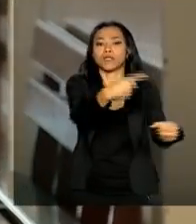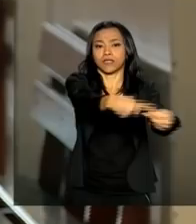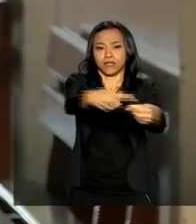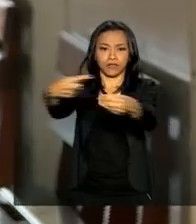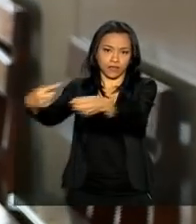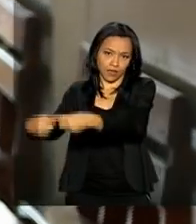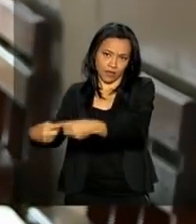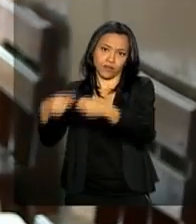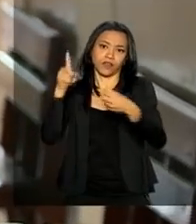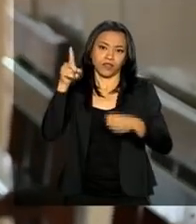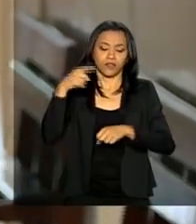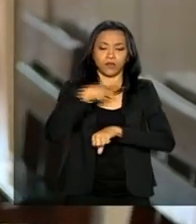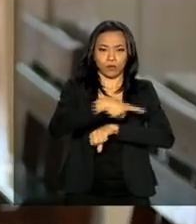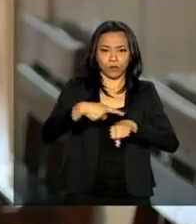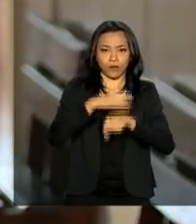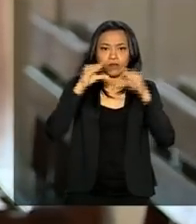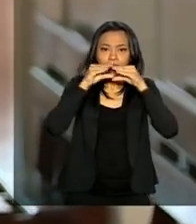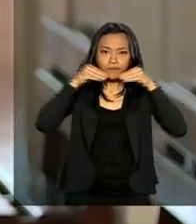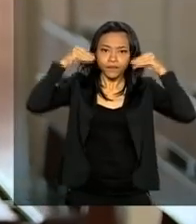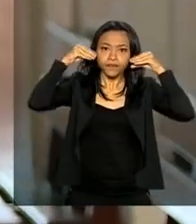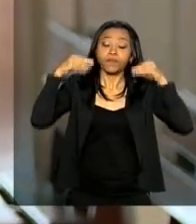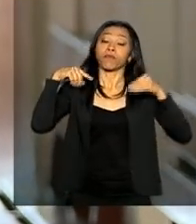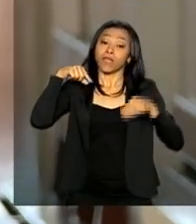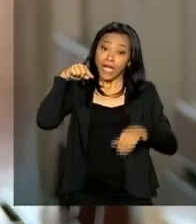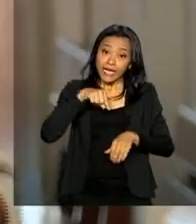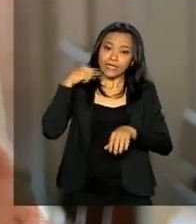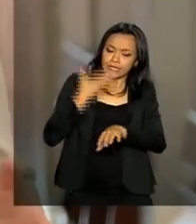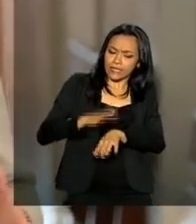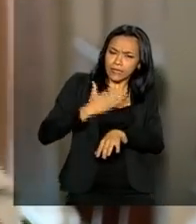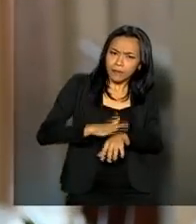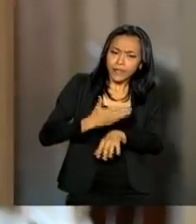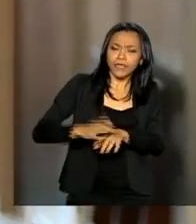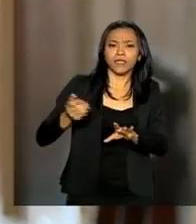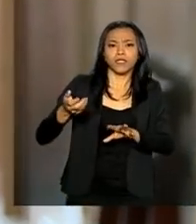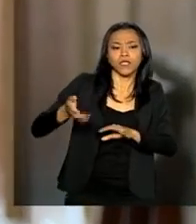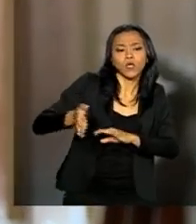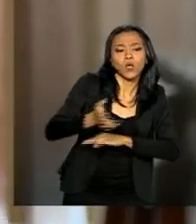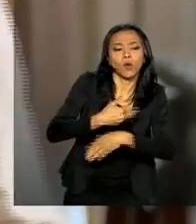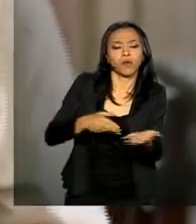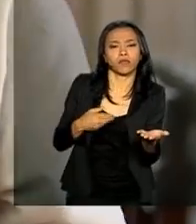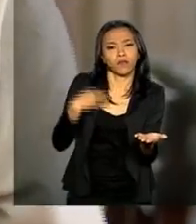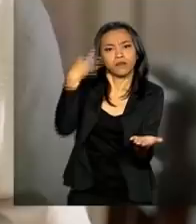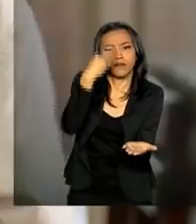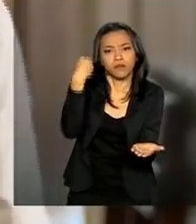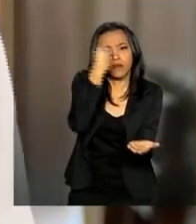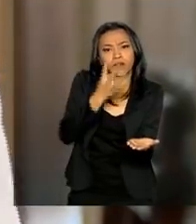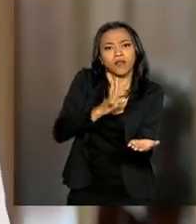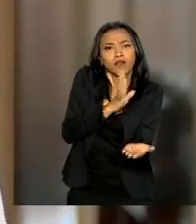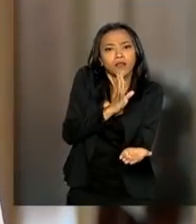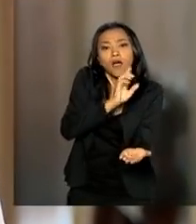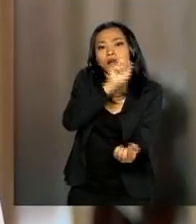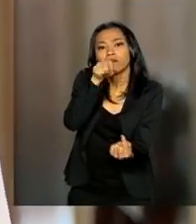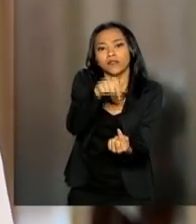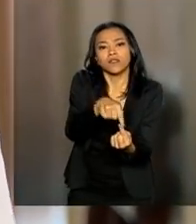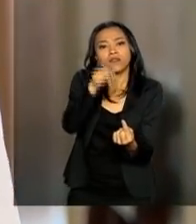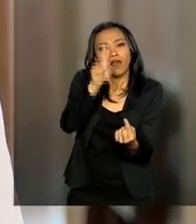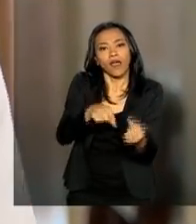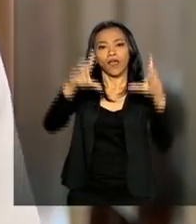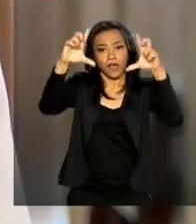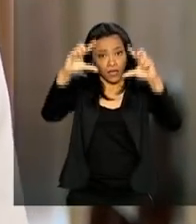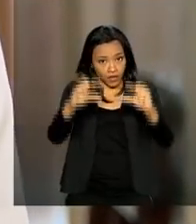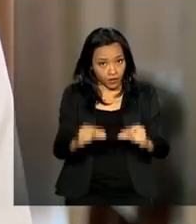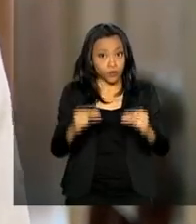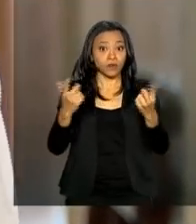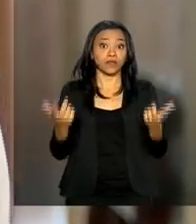Beira e Nampula. Com essa capacitação e esse compartilhamento de conhecimentos, o objetivo é ajudar a reduzir os